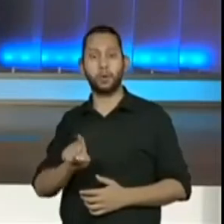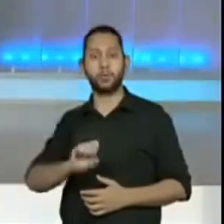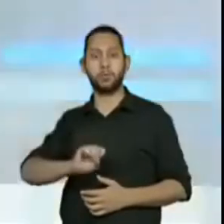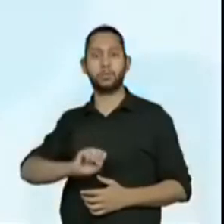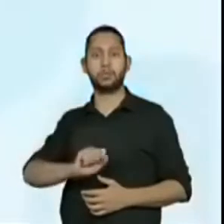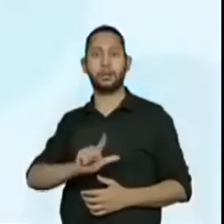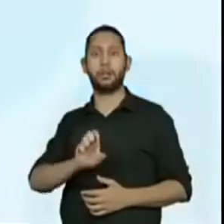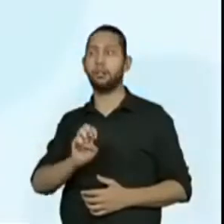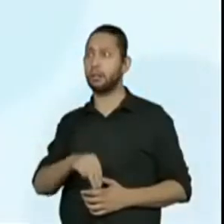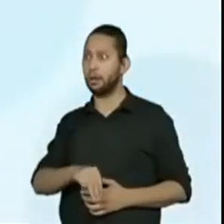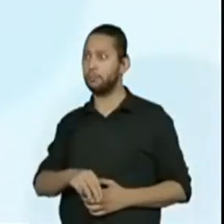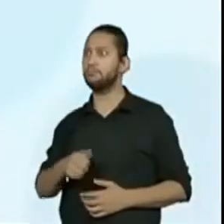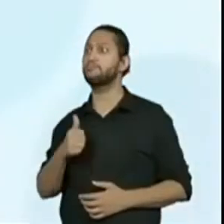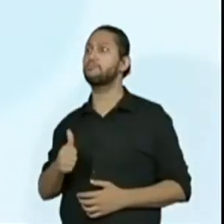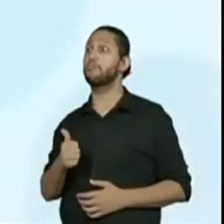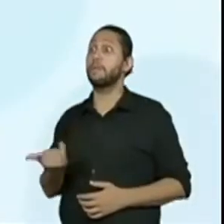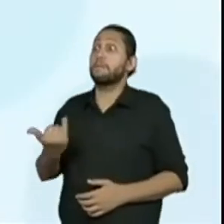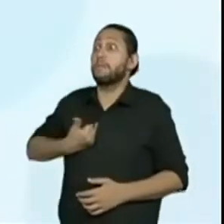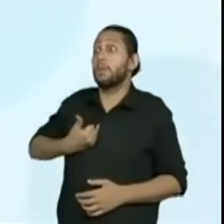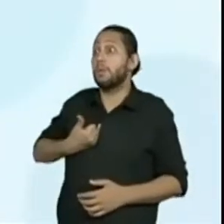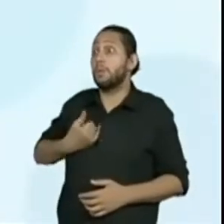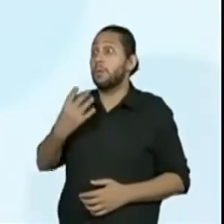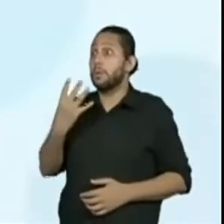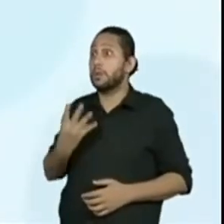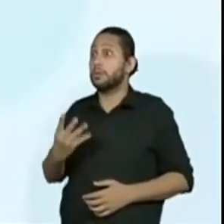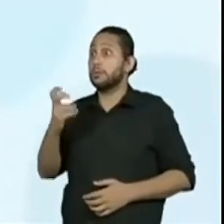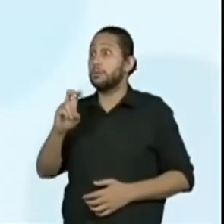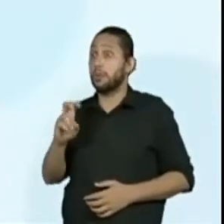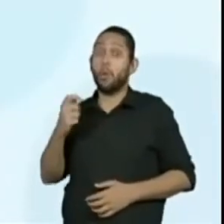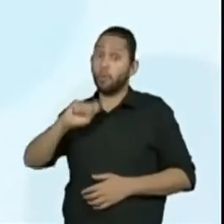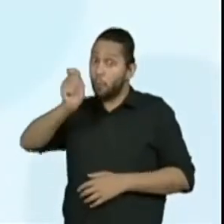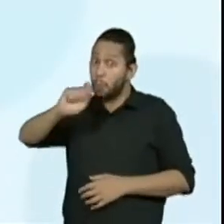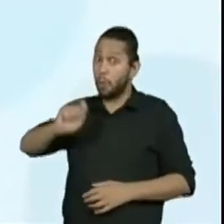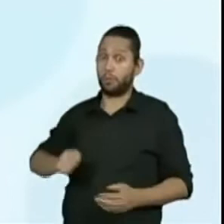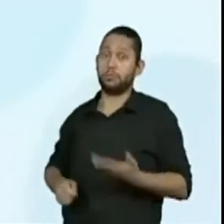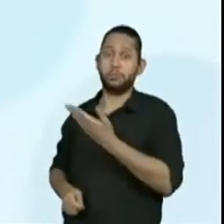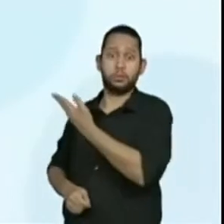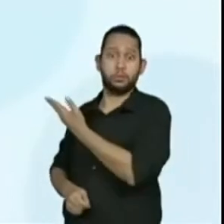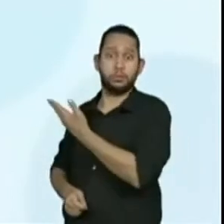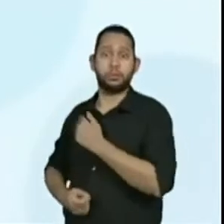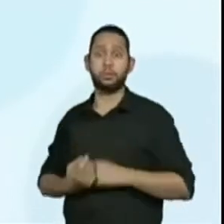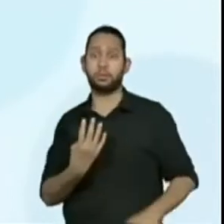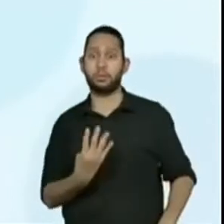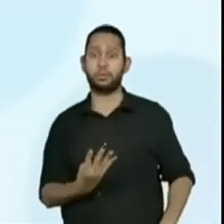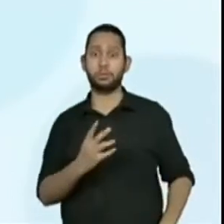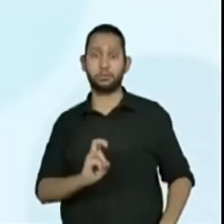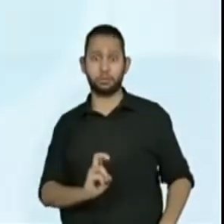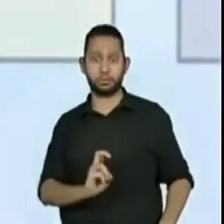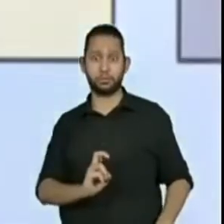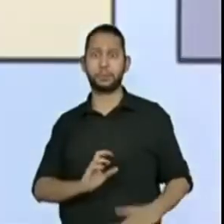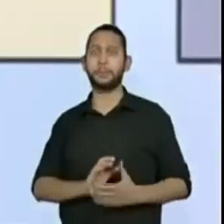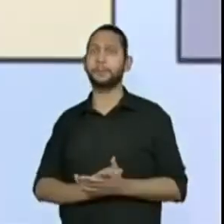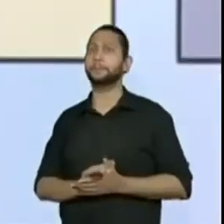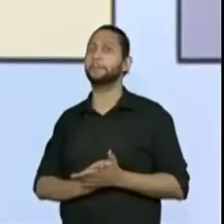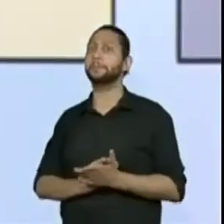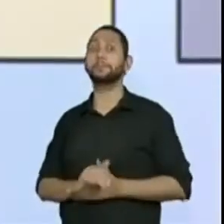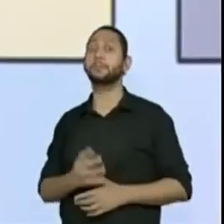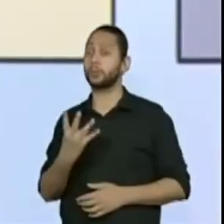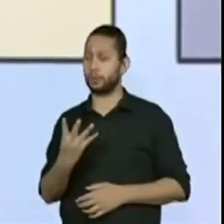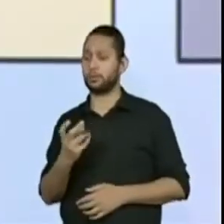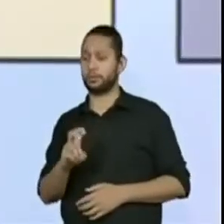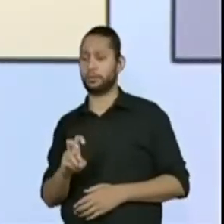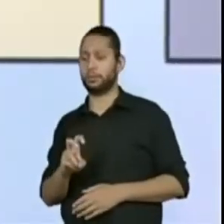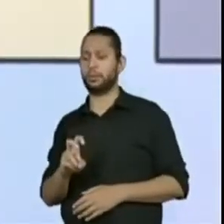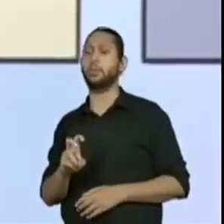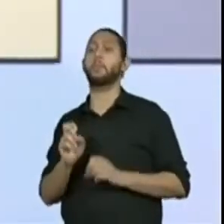tá? Então, eu vou preencher aqui com o que vocês estão falando, certo? 45. Mas a casinha do lado